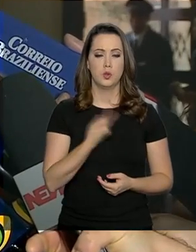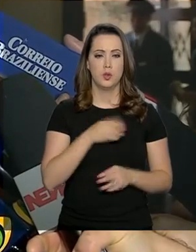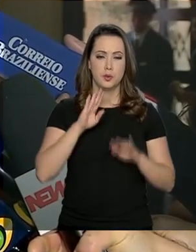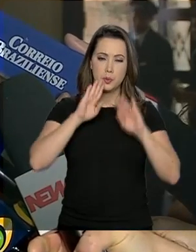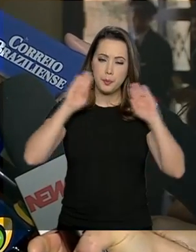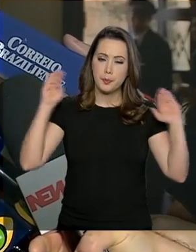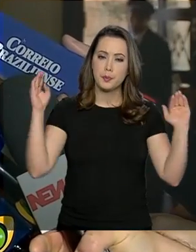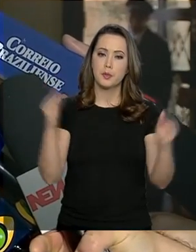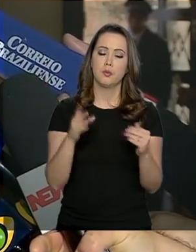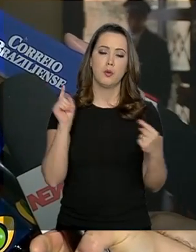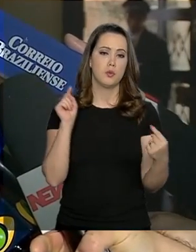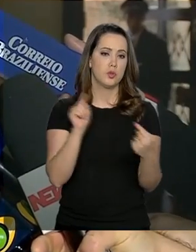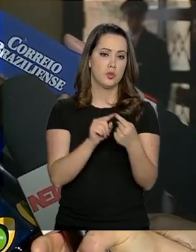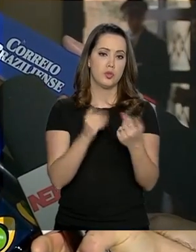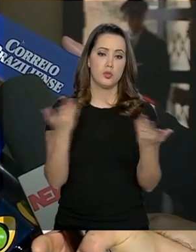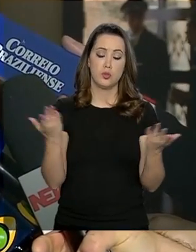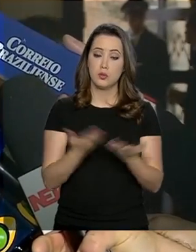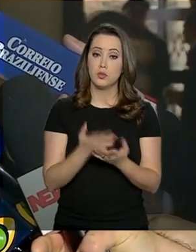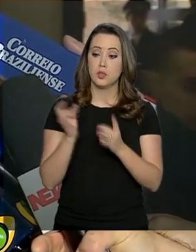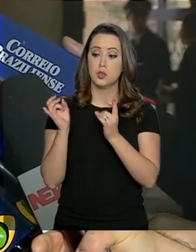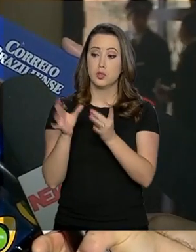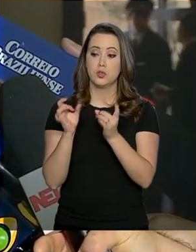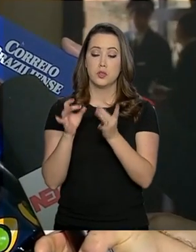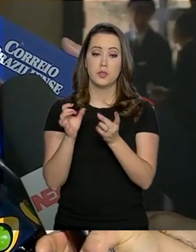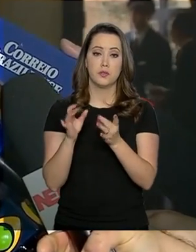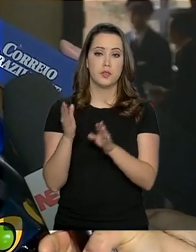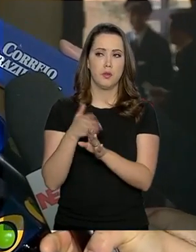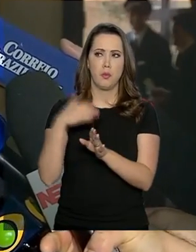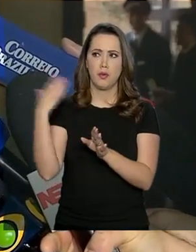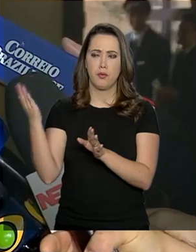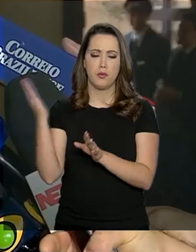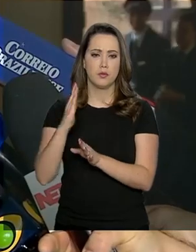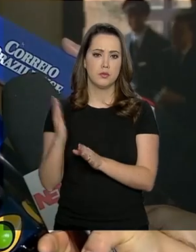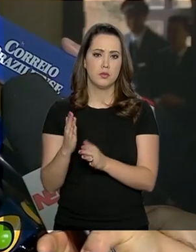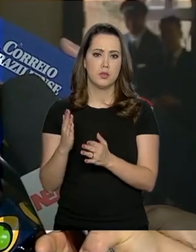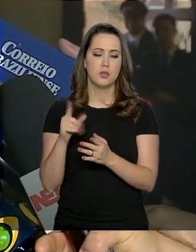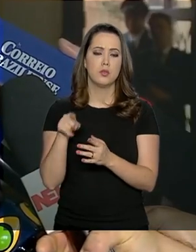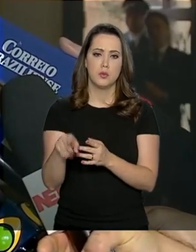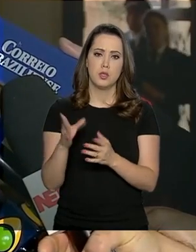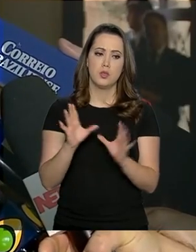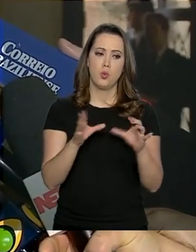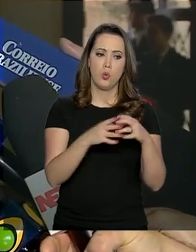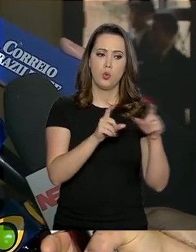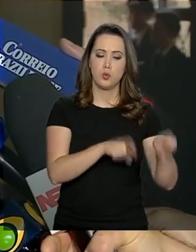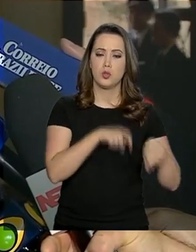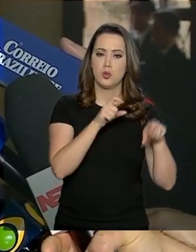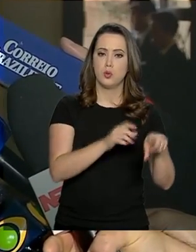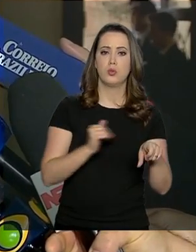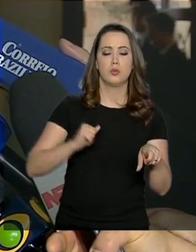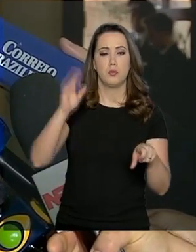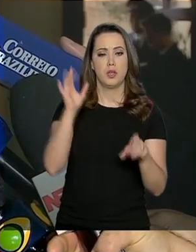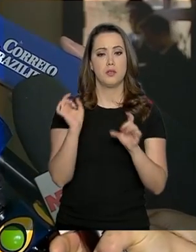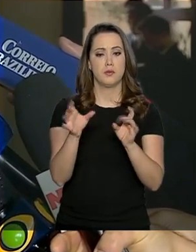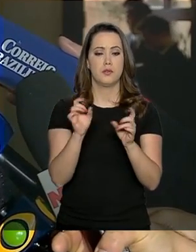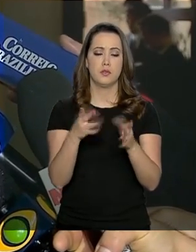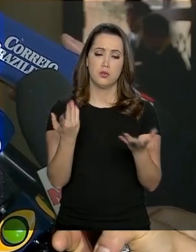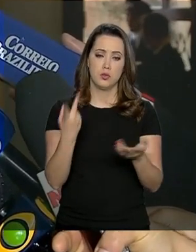principais pautas do mercado de venda externa aquela área. E, naturalmente, nós temos que,